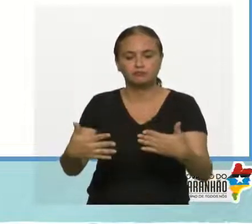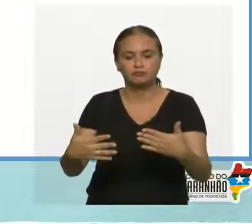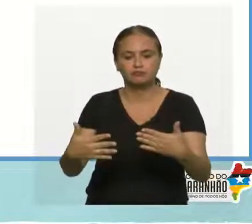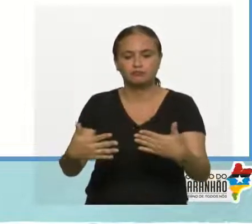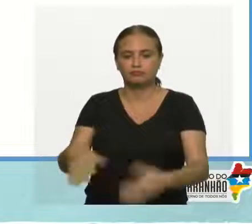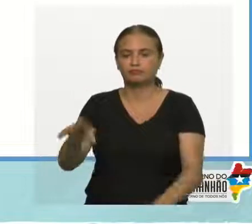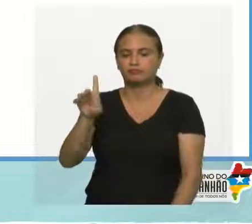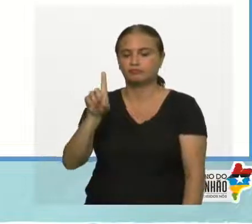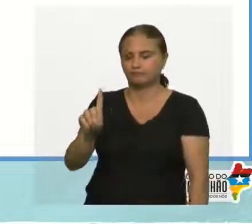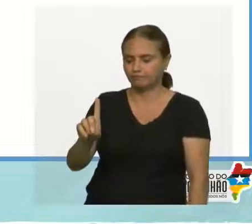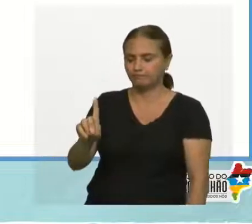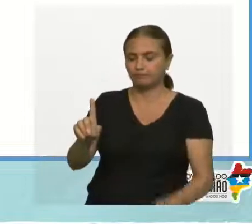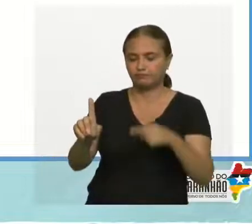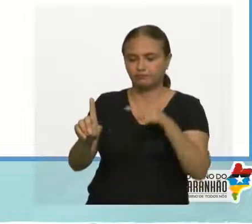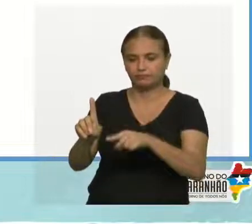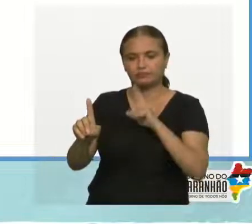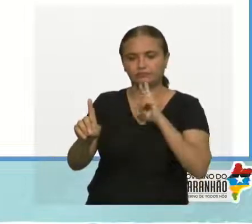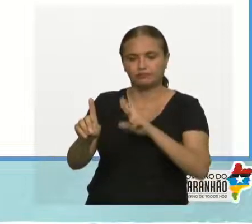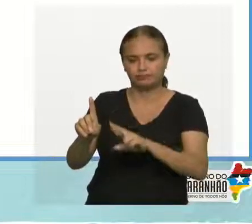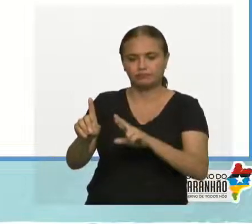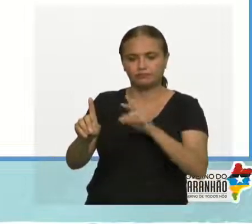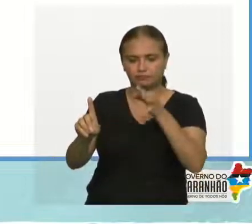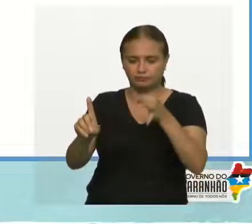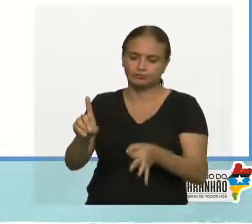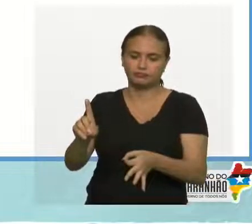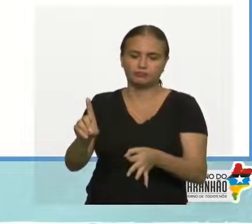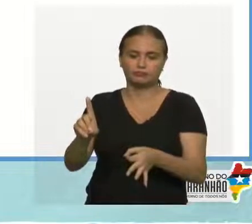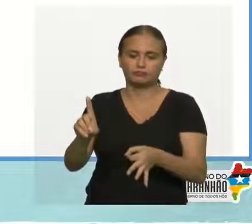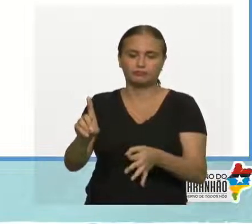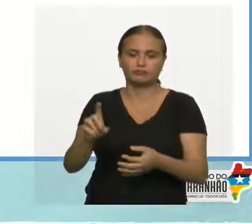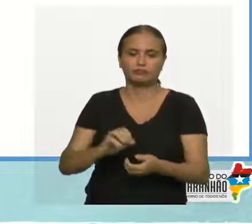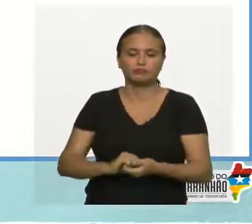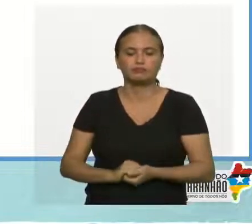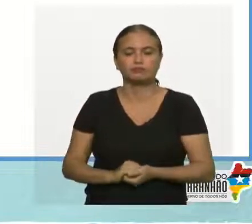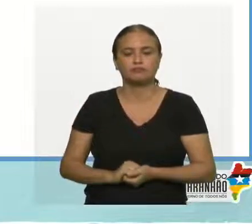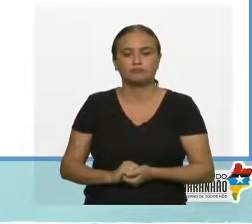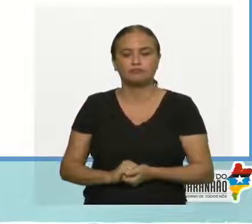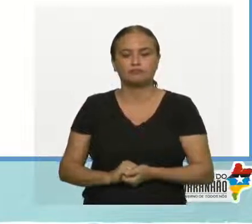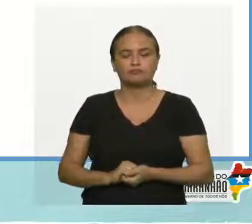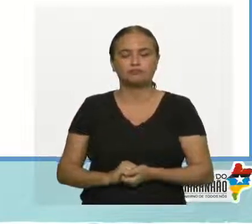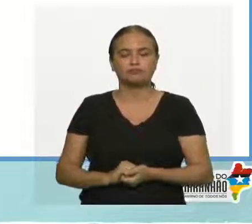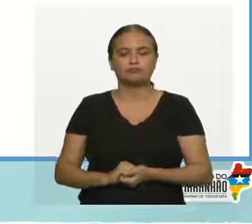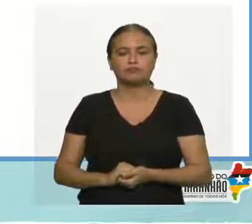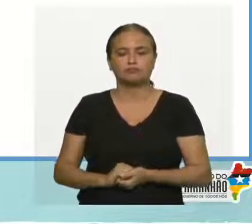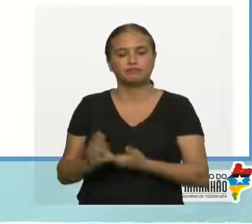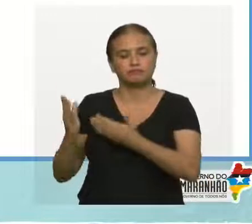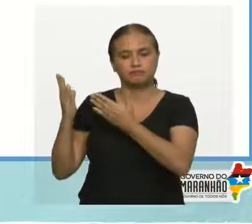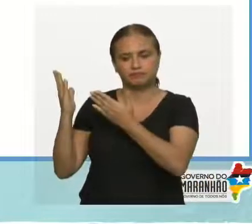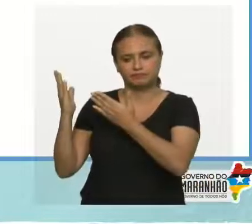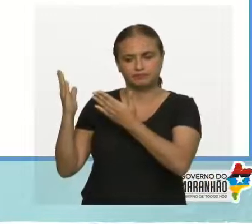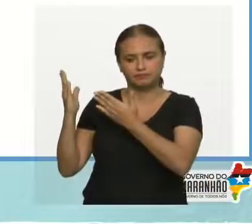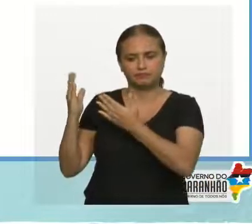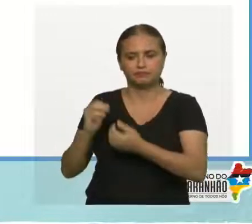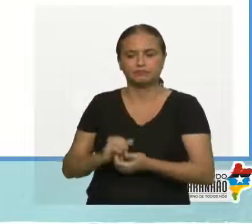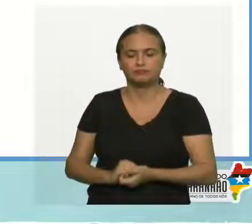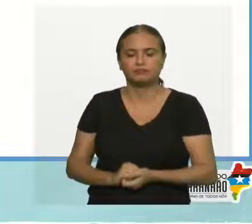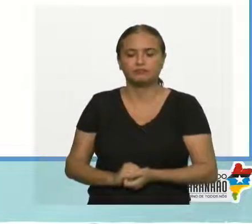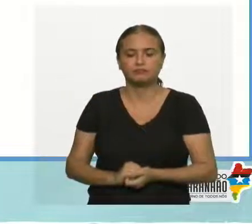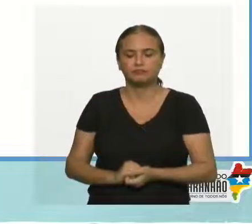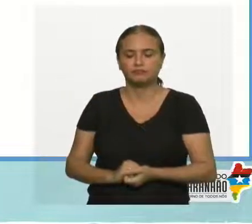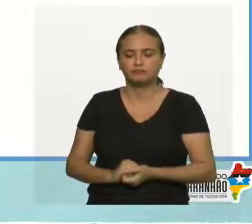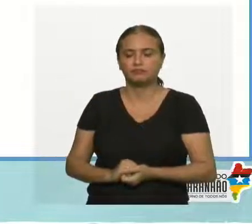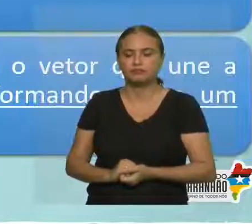vetorial e escalar. Então, vetorial, escalar, vetorial, vetorial e escalar, letra D de dado.